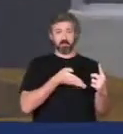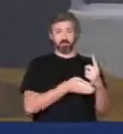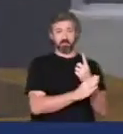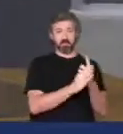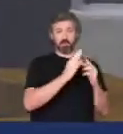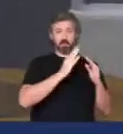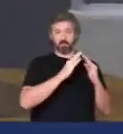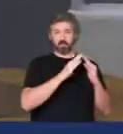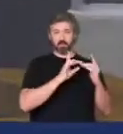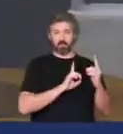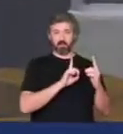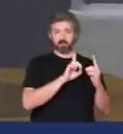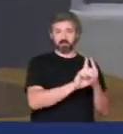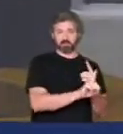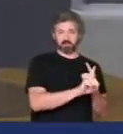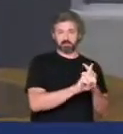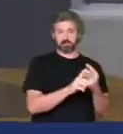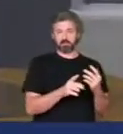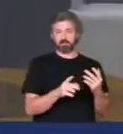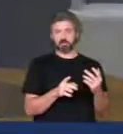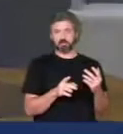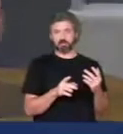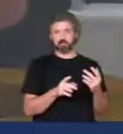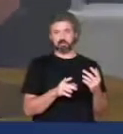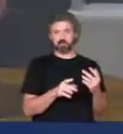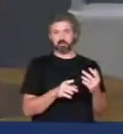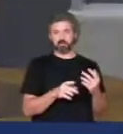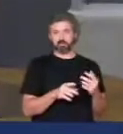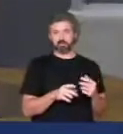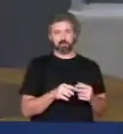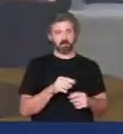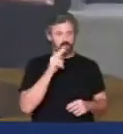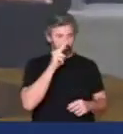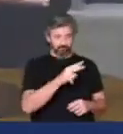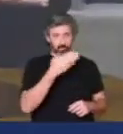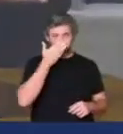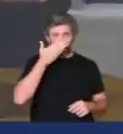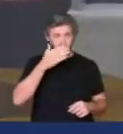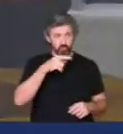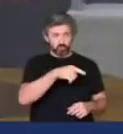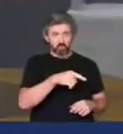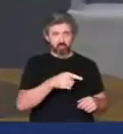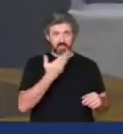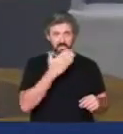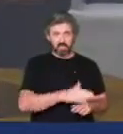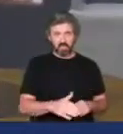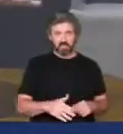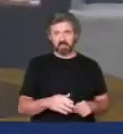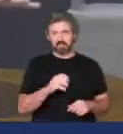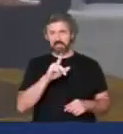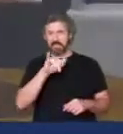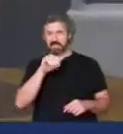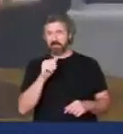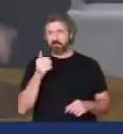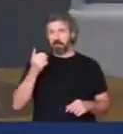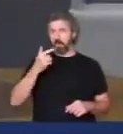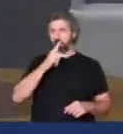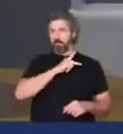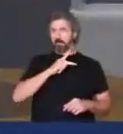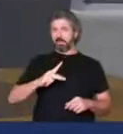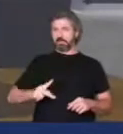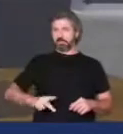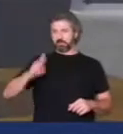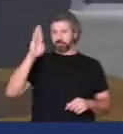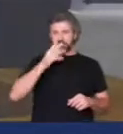entrar na casa das meninas e ele não dão uma providência nenhuma pintou um clima entre o presidente da